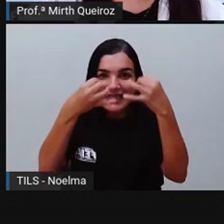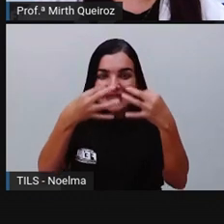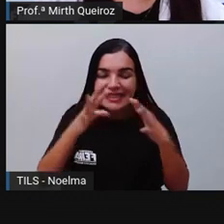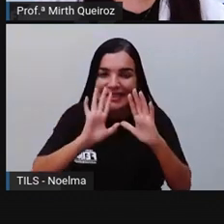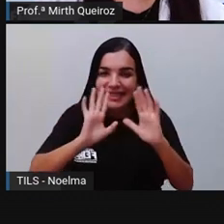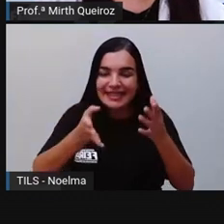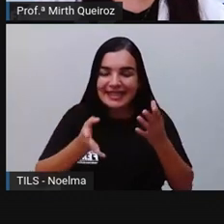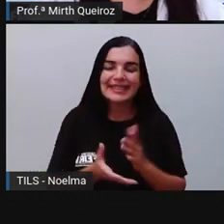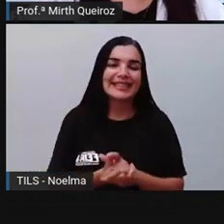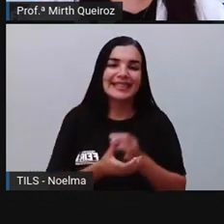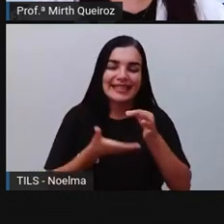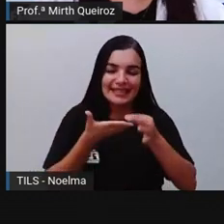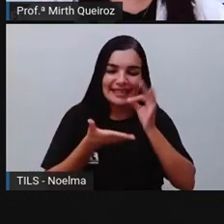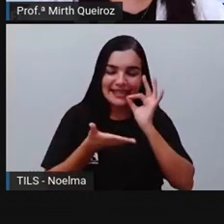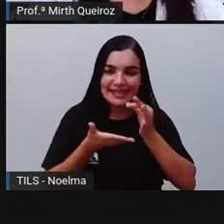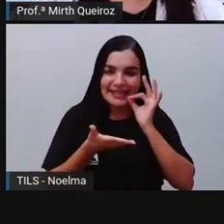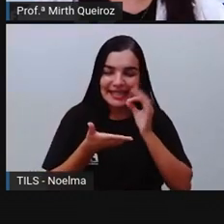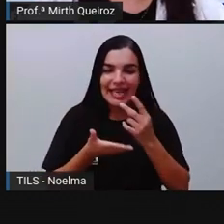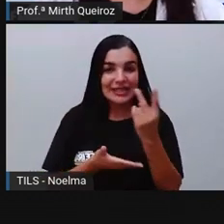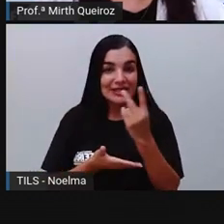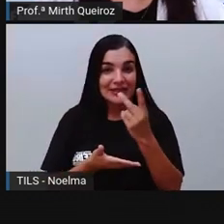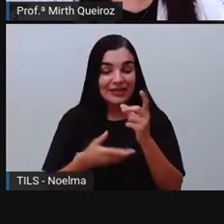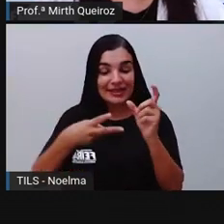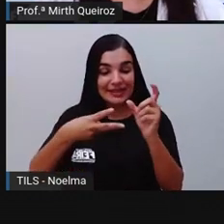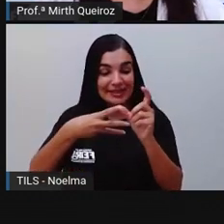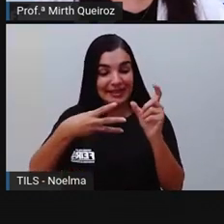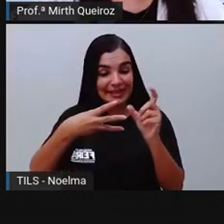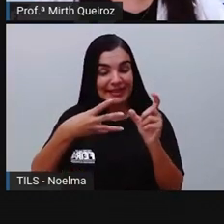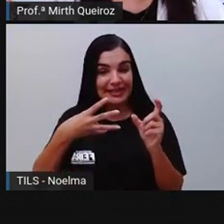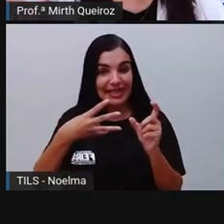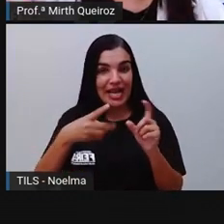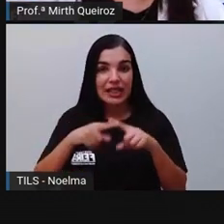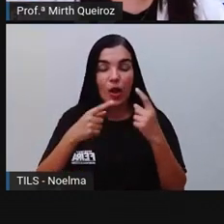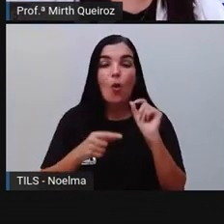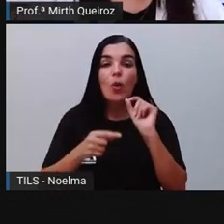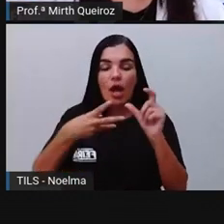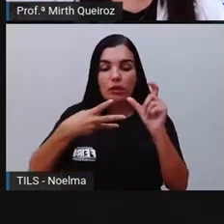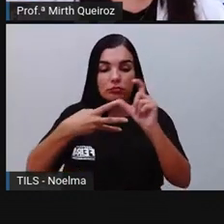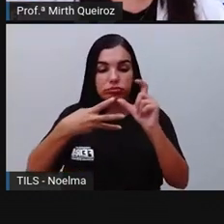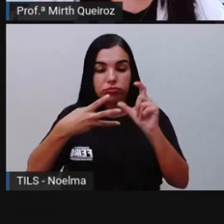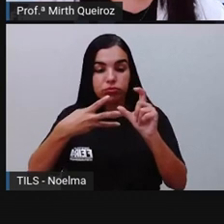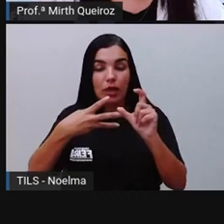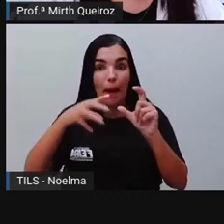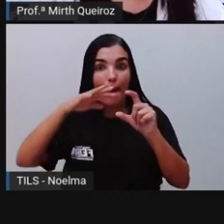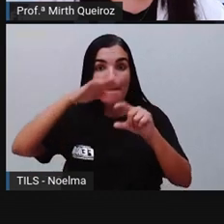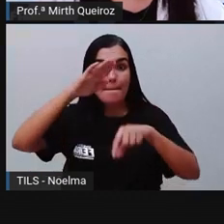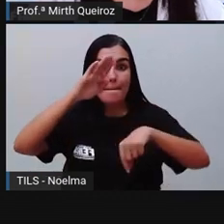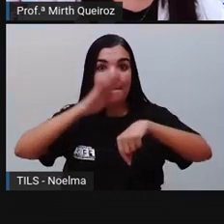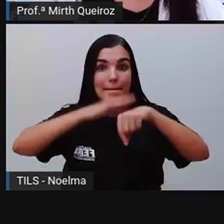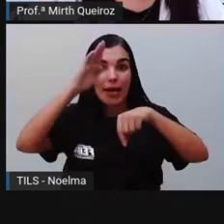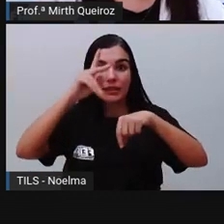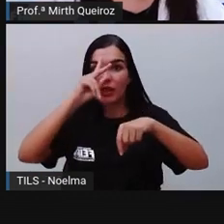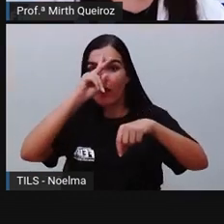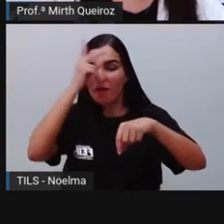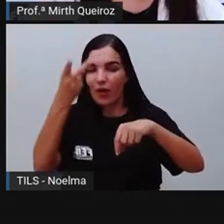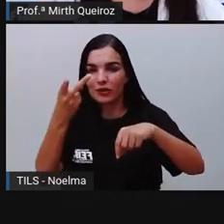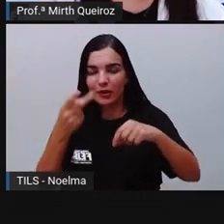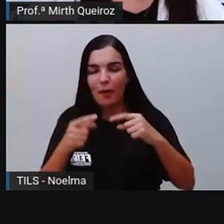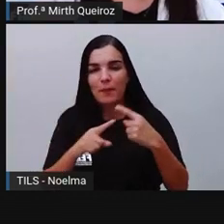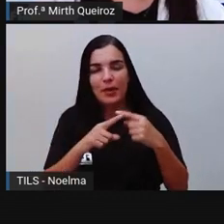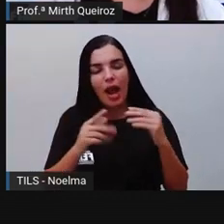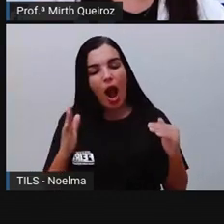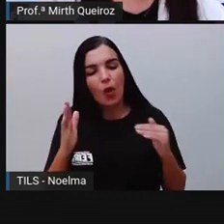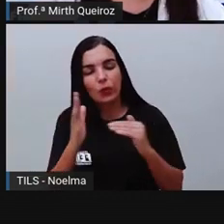caso, cá, fé. Nós temos duas sílabas. A sílaba mais forte é o fé, que é a última sílaba. Por ser a última